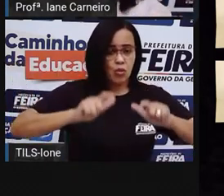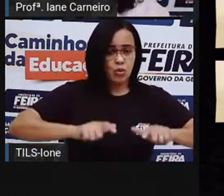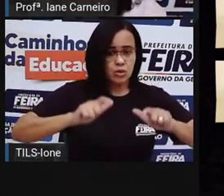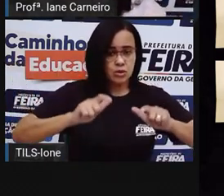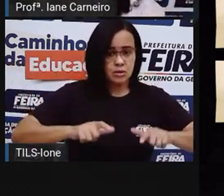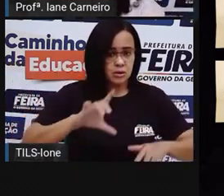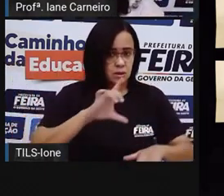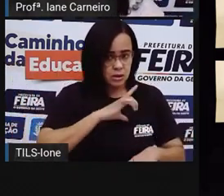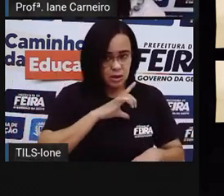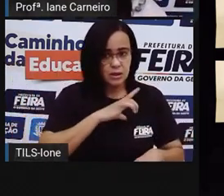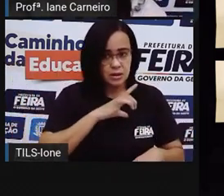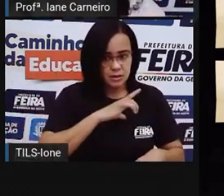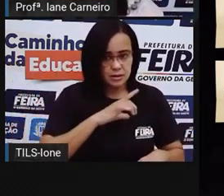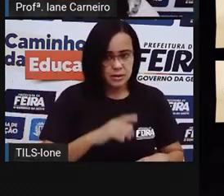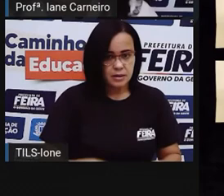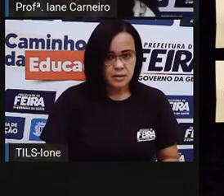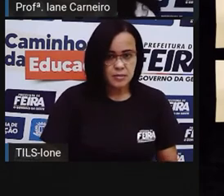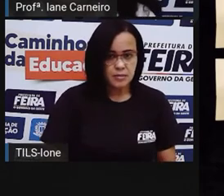Procura aí a mochila.